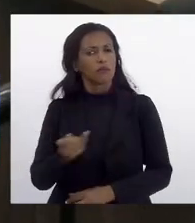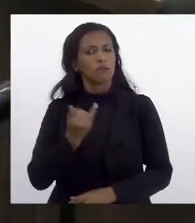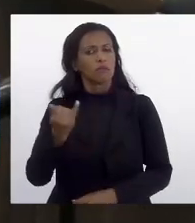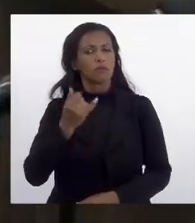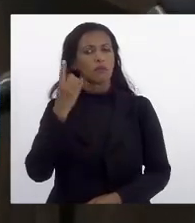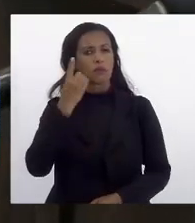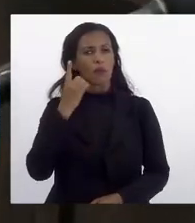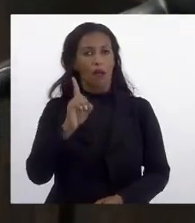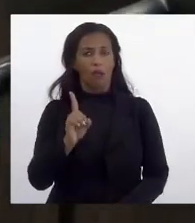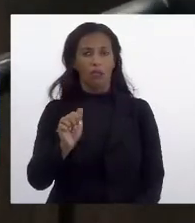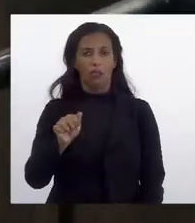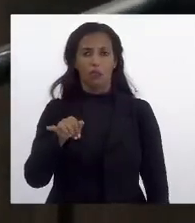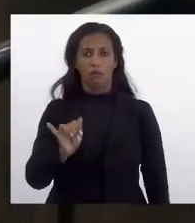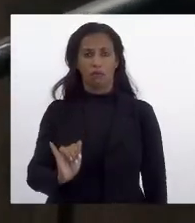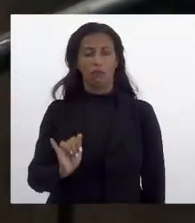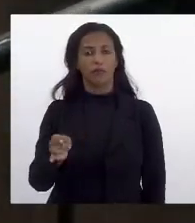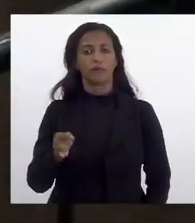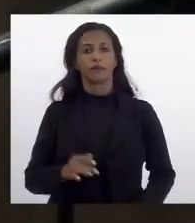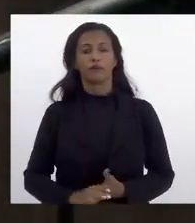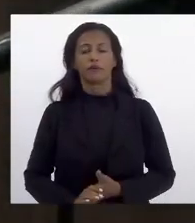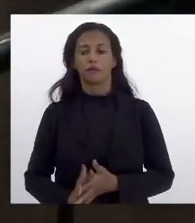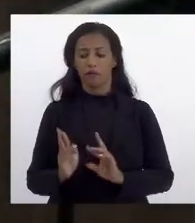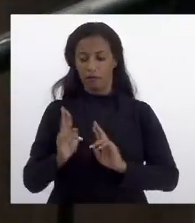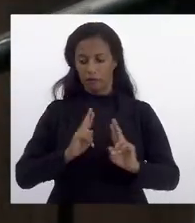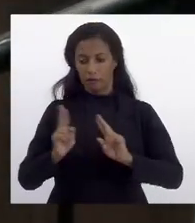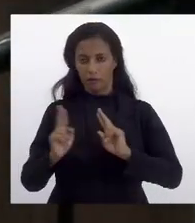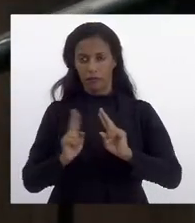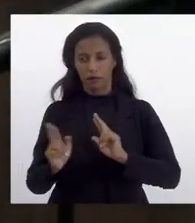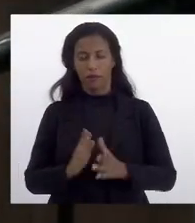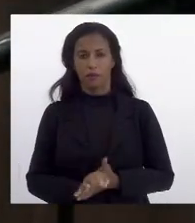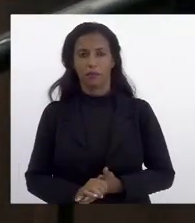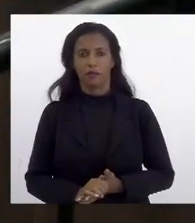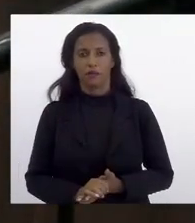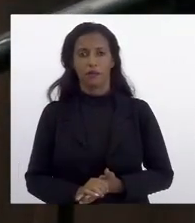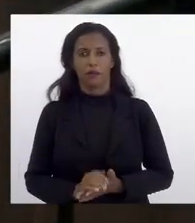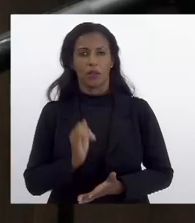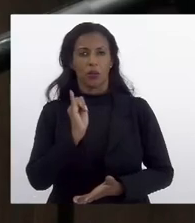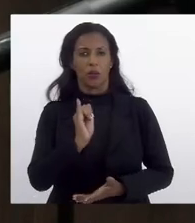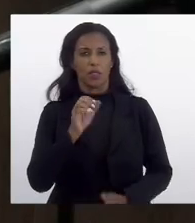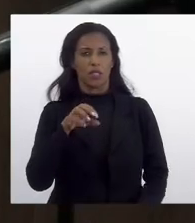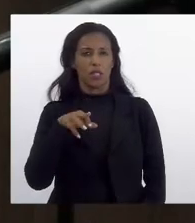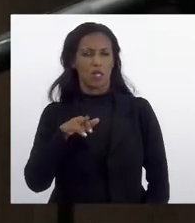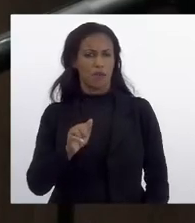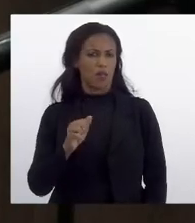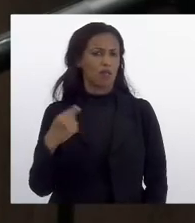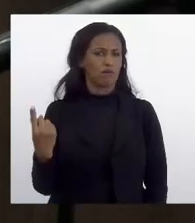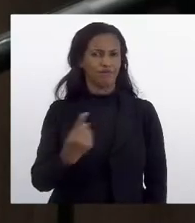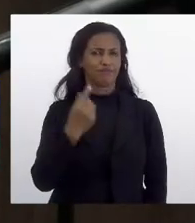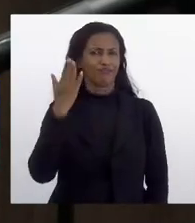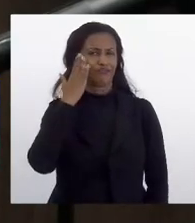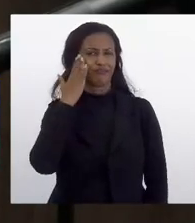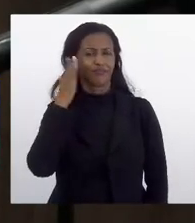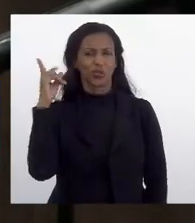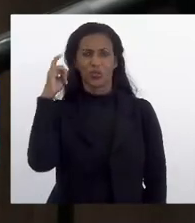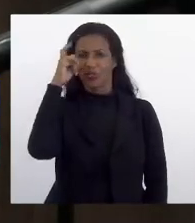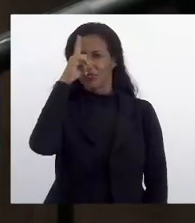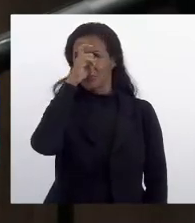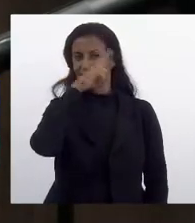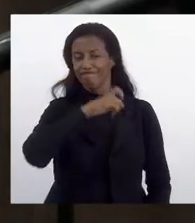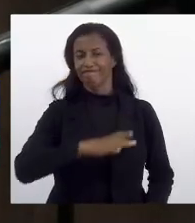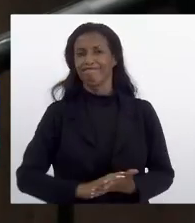da deputada Dani Monteiro em relação à questão do ICMS que todos nós sabemos como é difícil